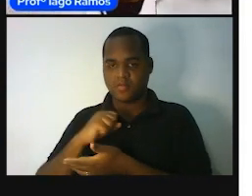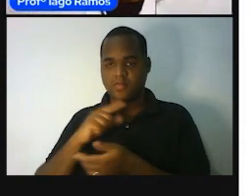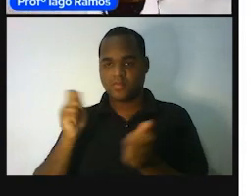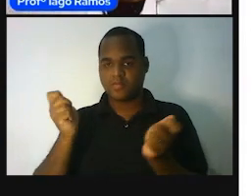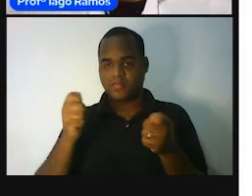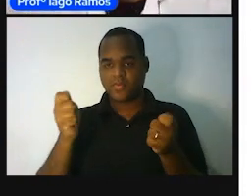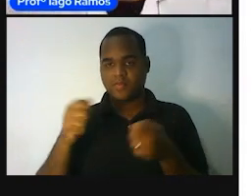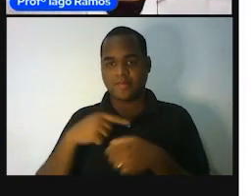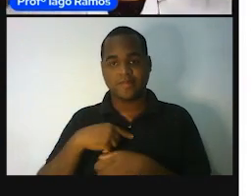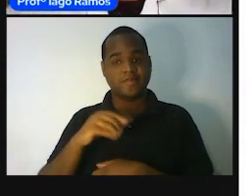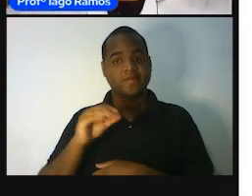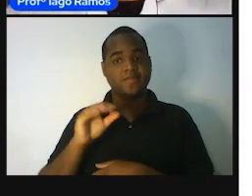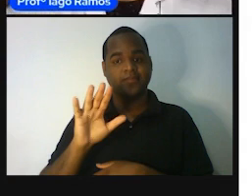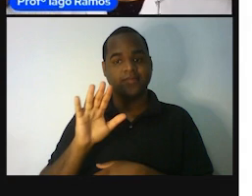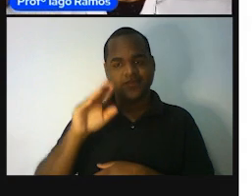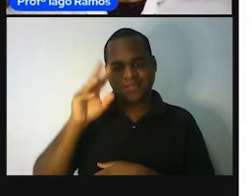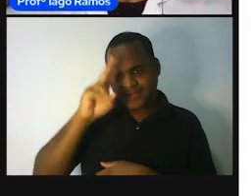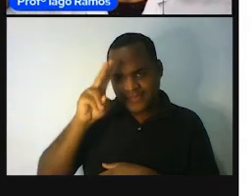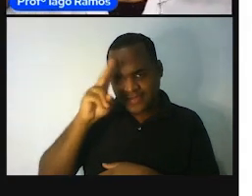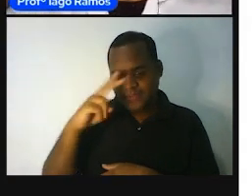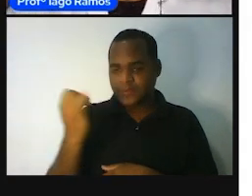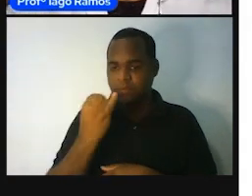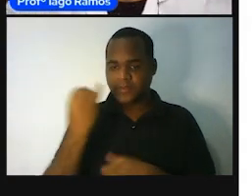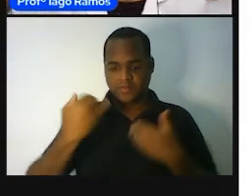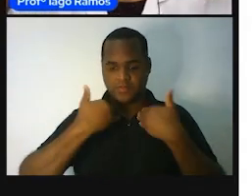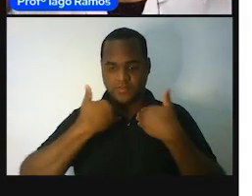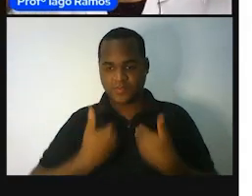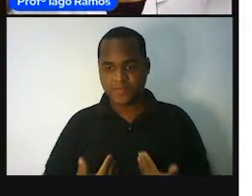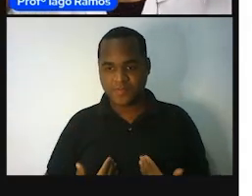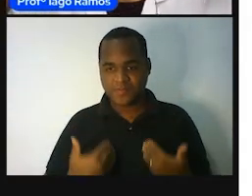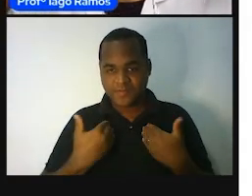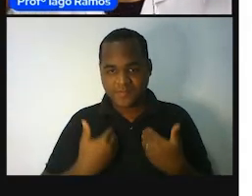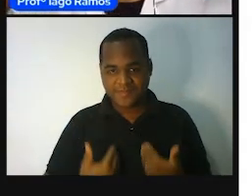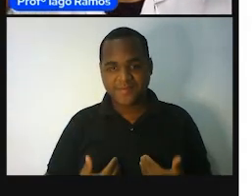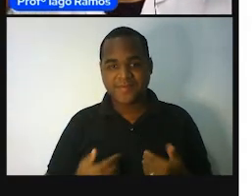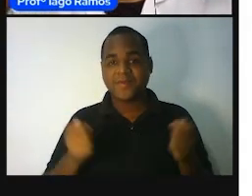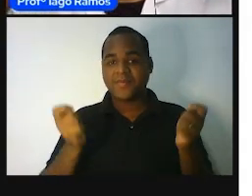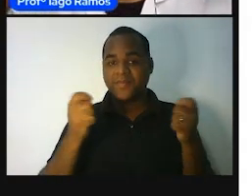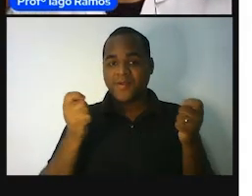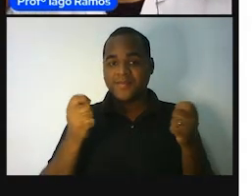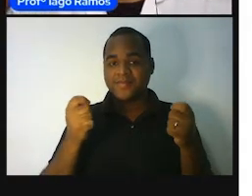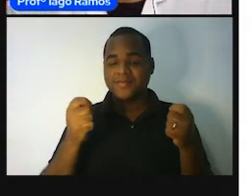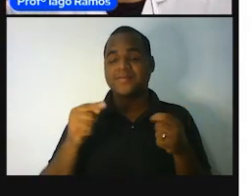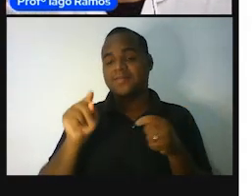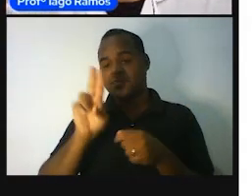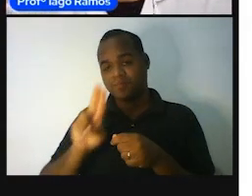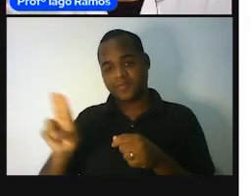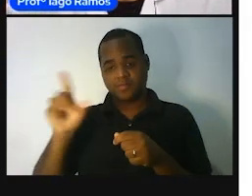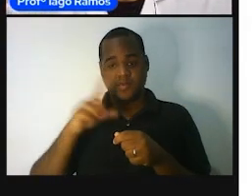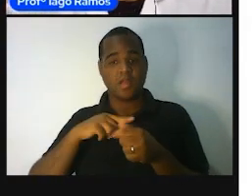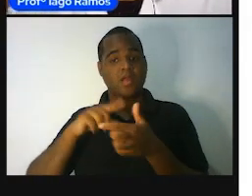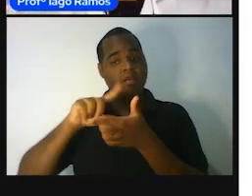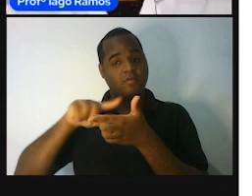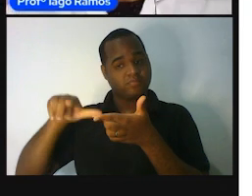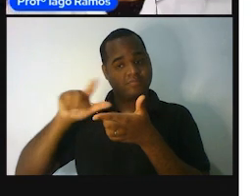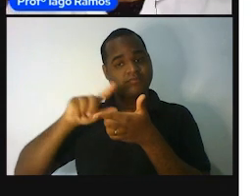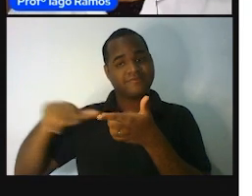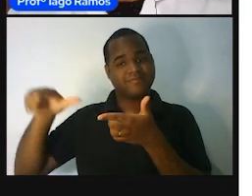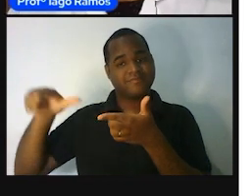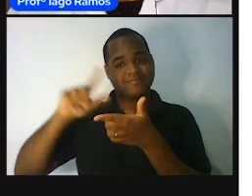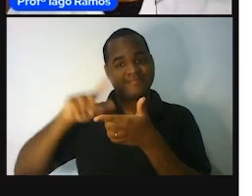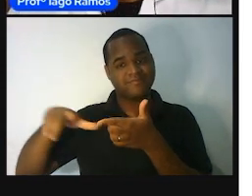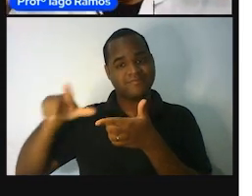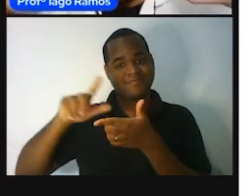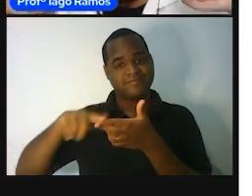medir medir medir do nosso corpo, né? Pode ser usado para medir, só tem um probleminha, né? Ó,